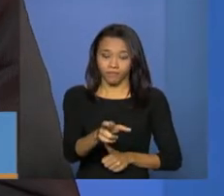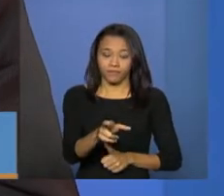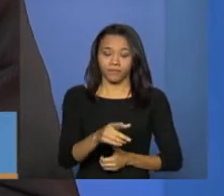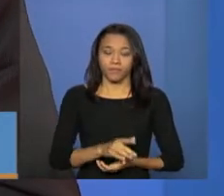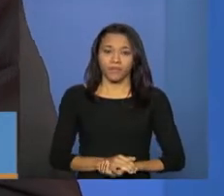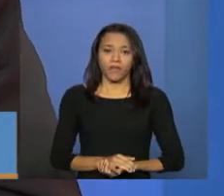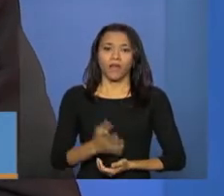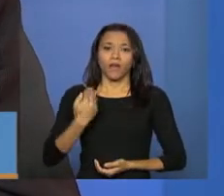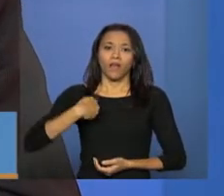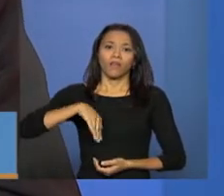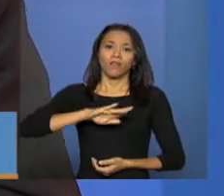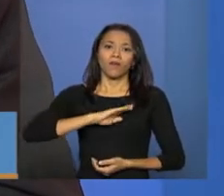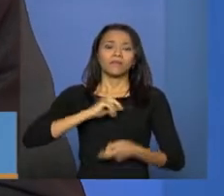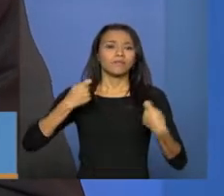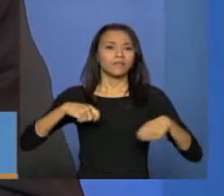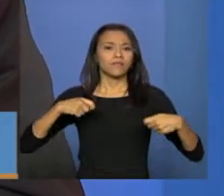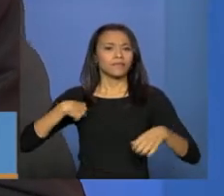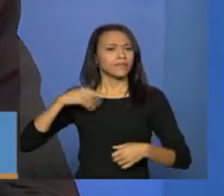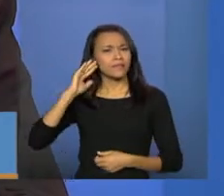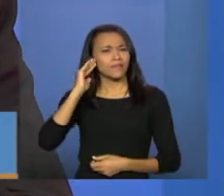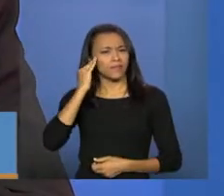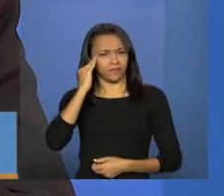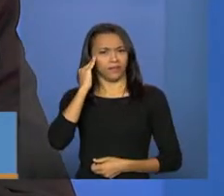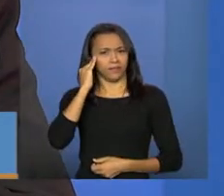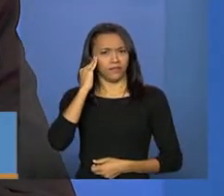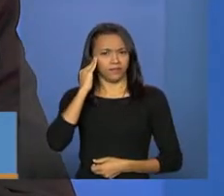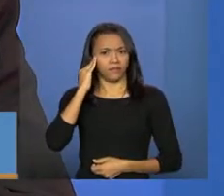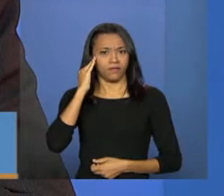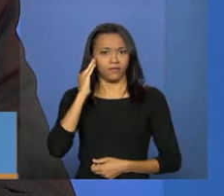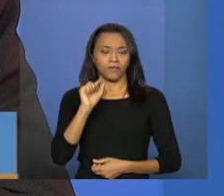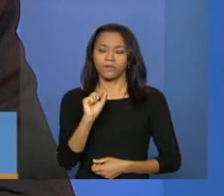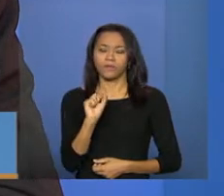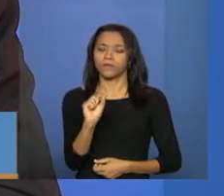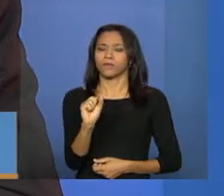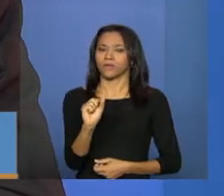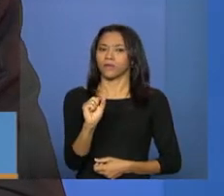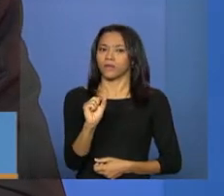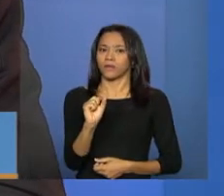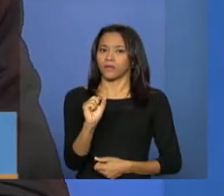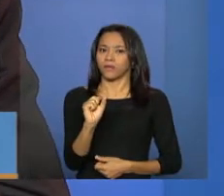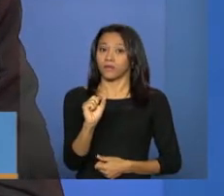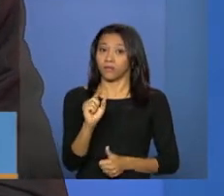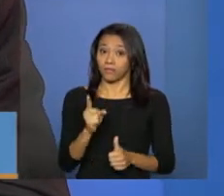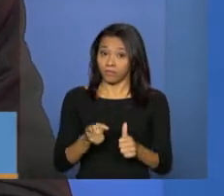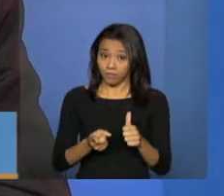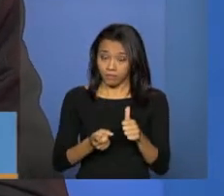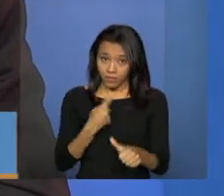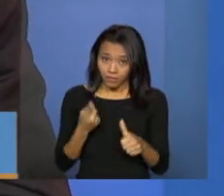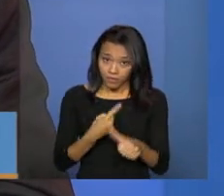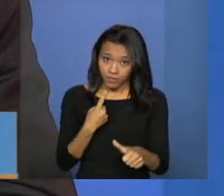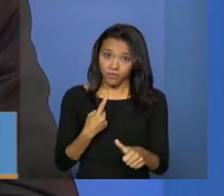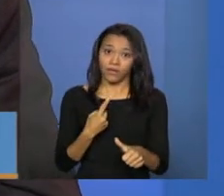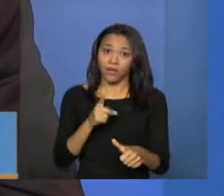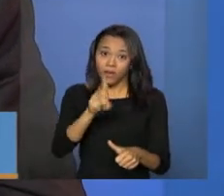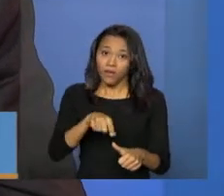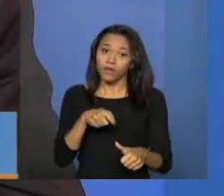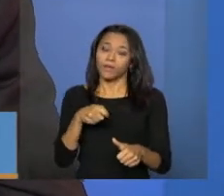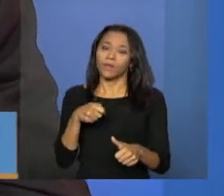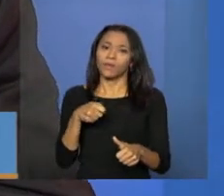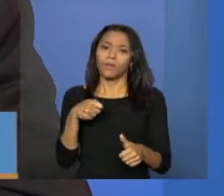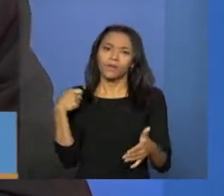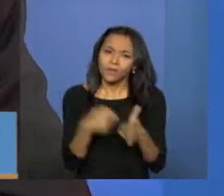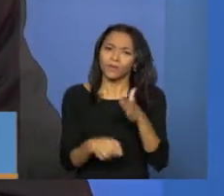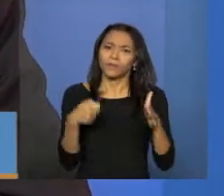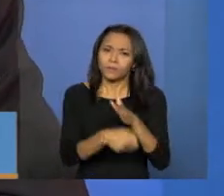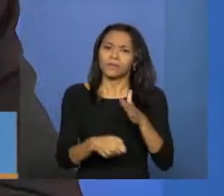nós temos que compreender de que primeiro que essa é uma conquista importante que a